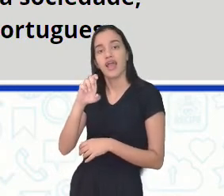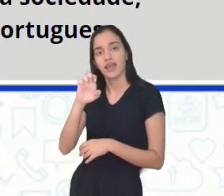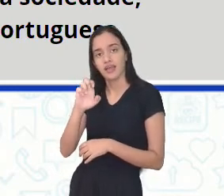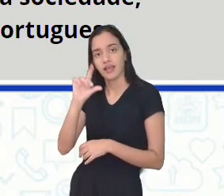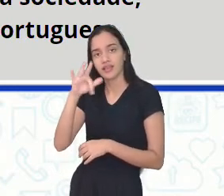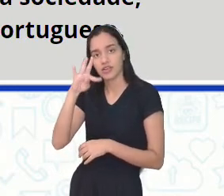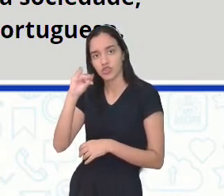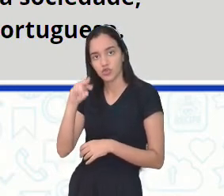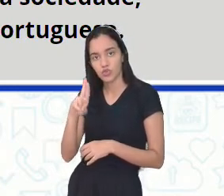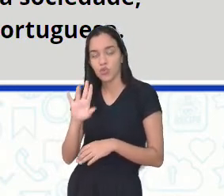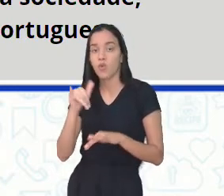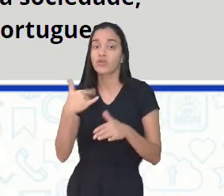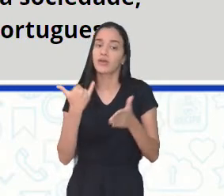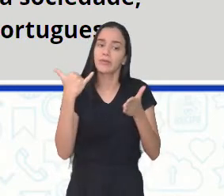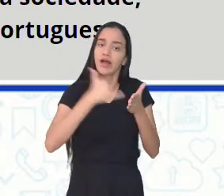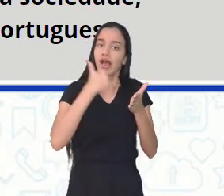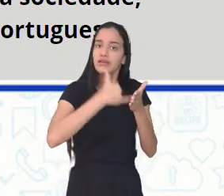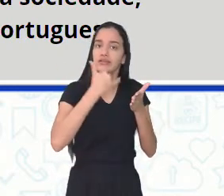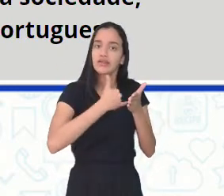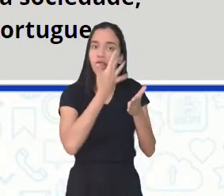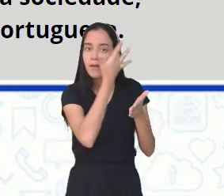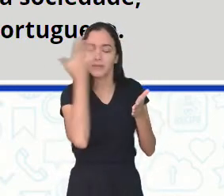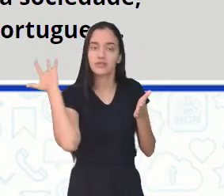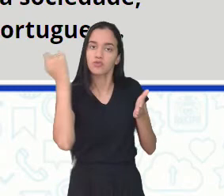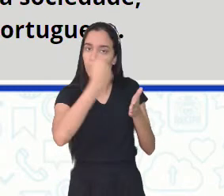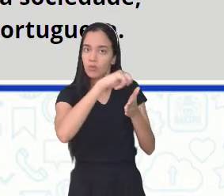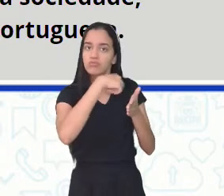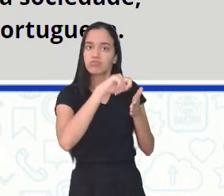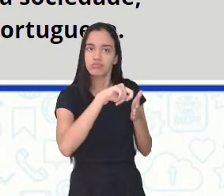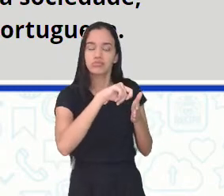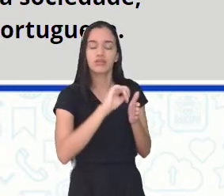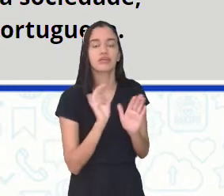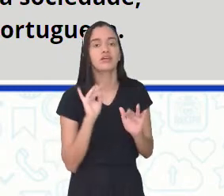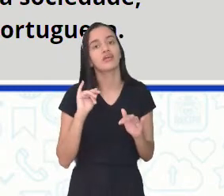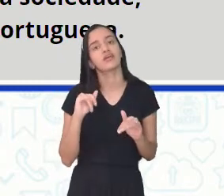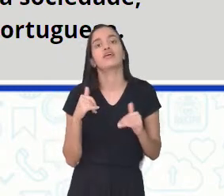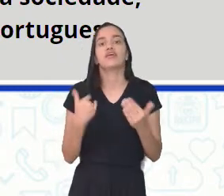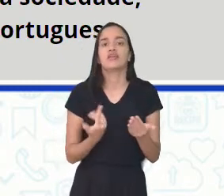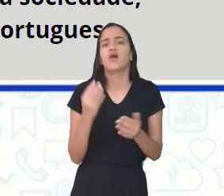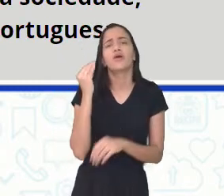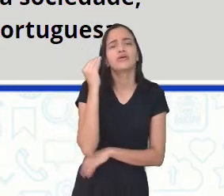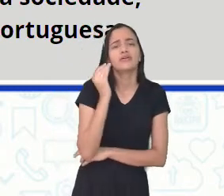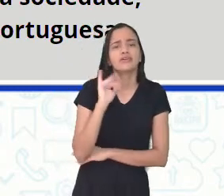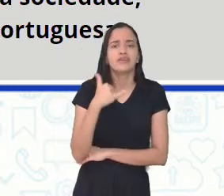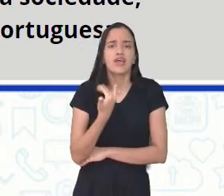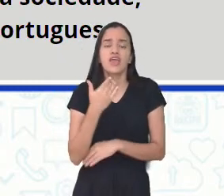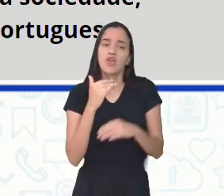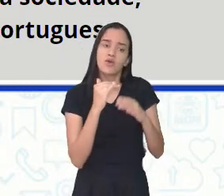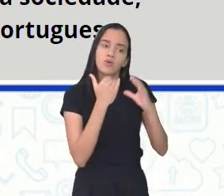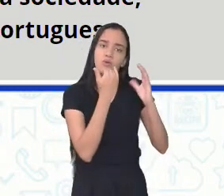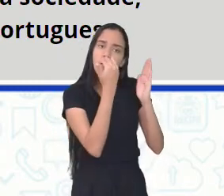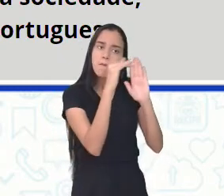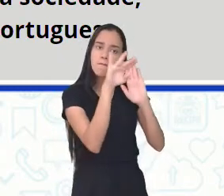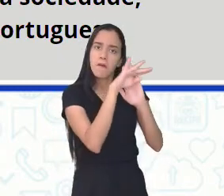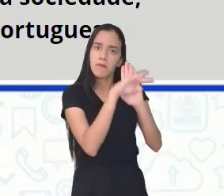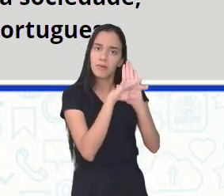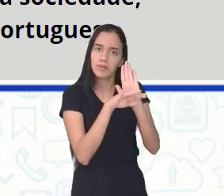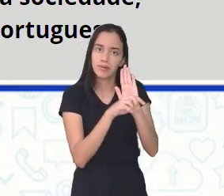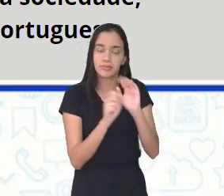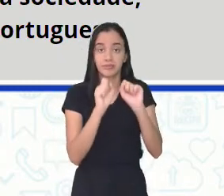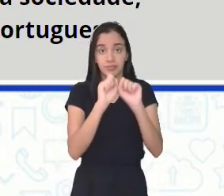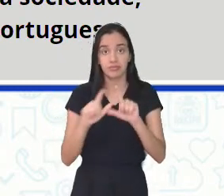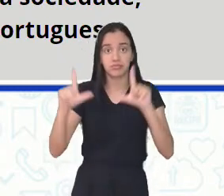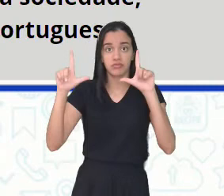não é? Nós temos aqui a assinatura de quem escreveu. E aí, eu coloquei nesses slides, não é?